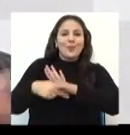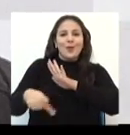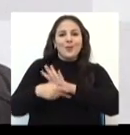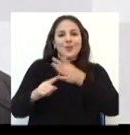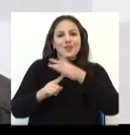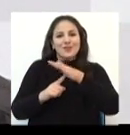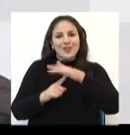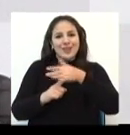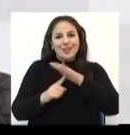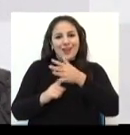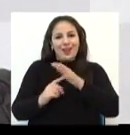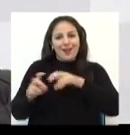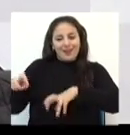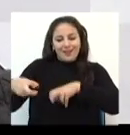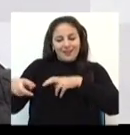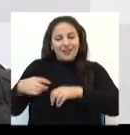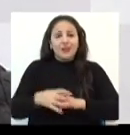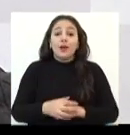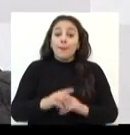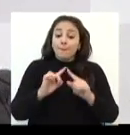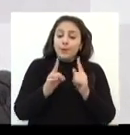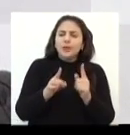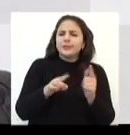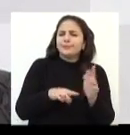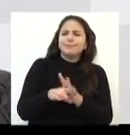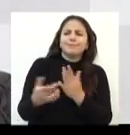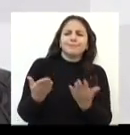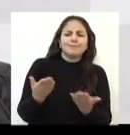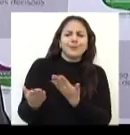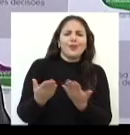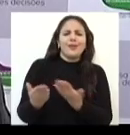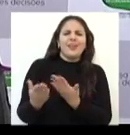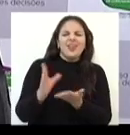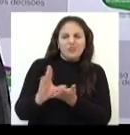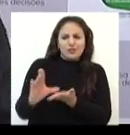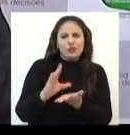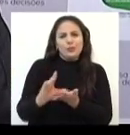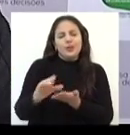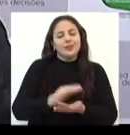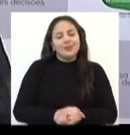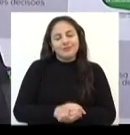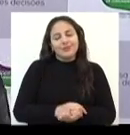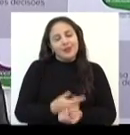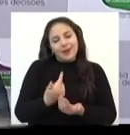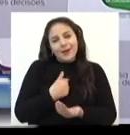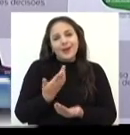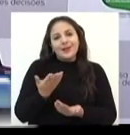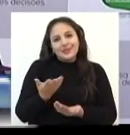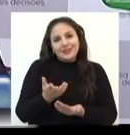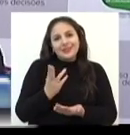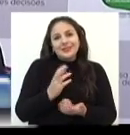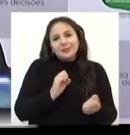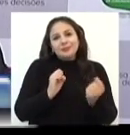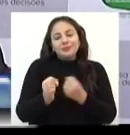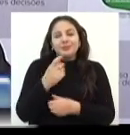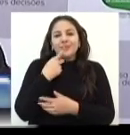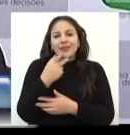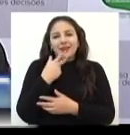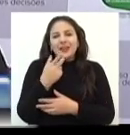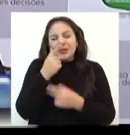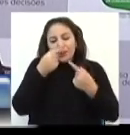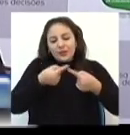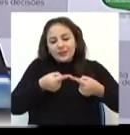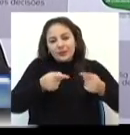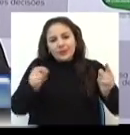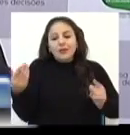Porém, ele questiona os investimentos feitos no local. Eu não podia deixar de ir lá nesta, vamos dizer assim, pré